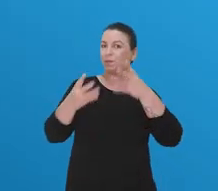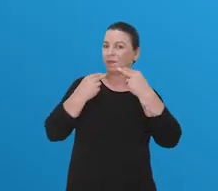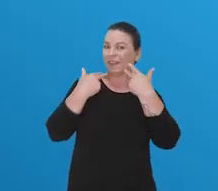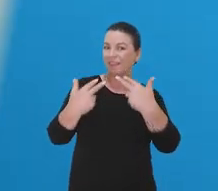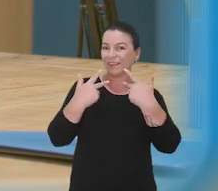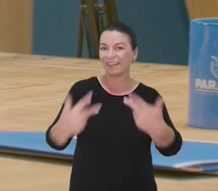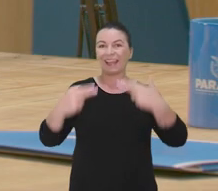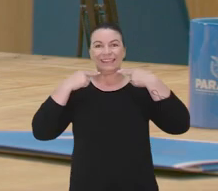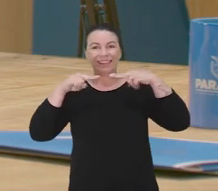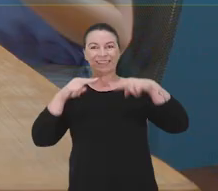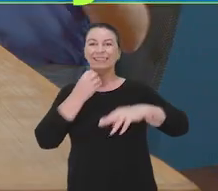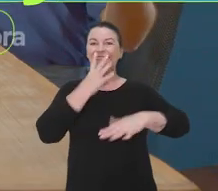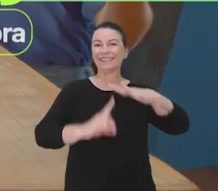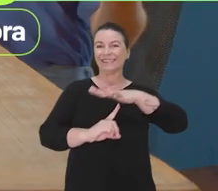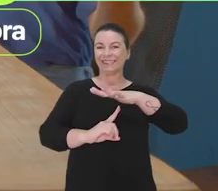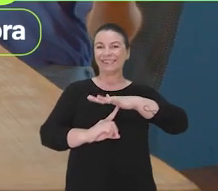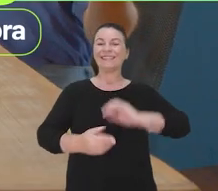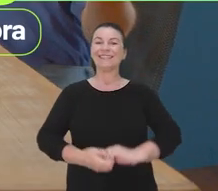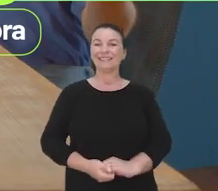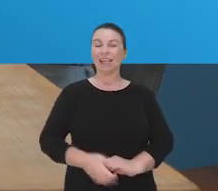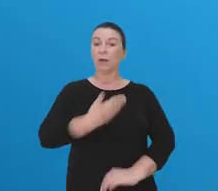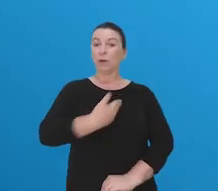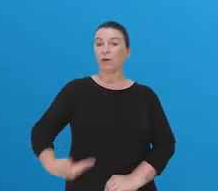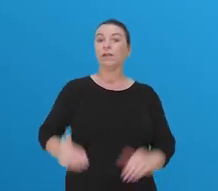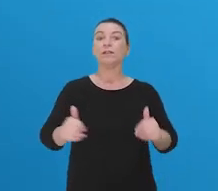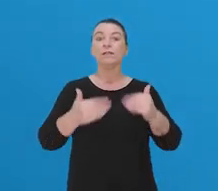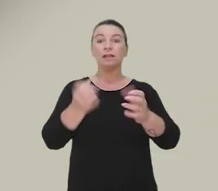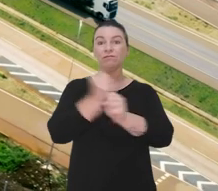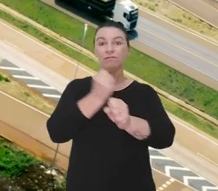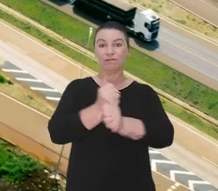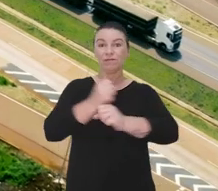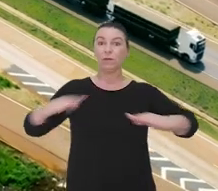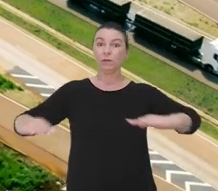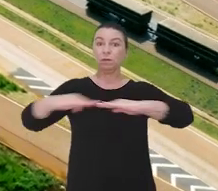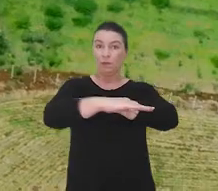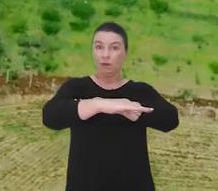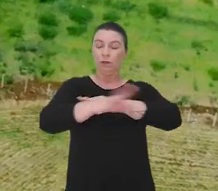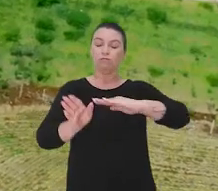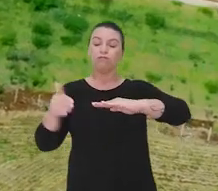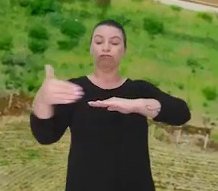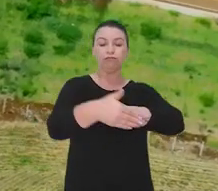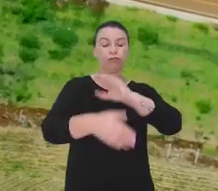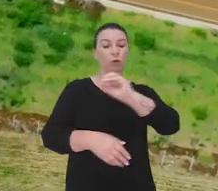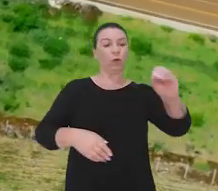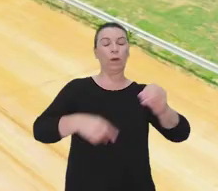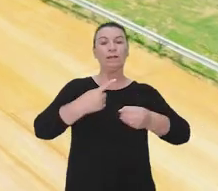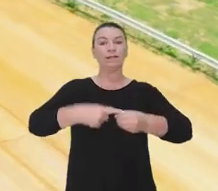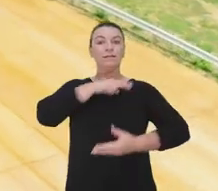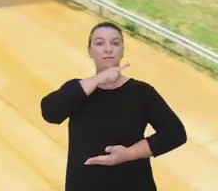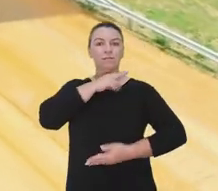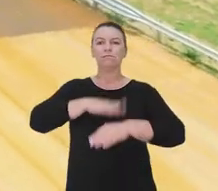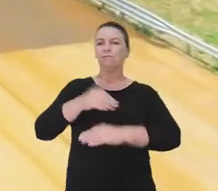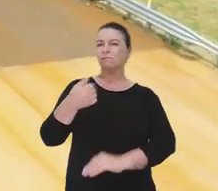Semana cheia de novidades do Notícia Boa Paraná. Governo entrega obras de duplicação do contorno oeste de Cascavel.